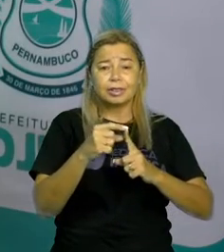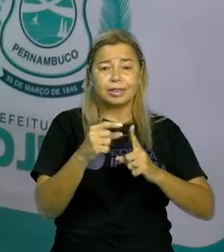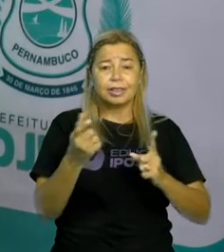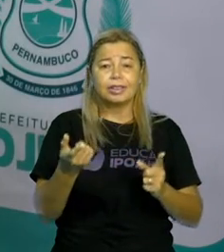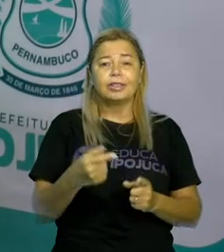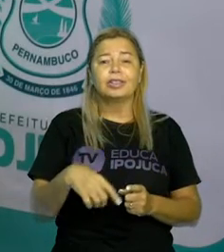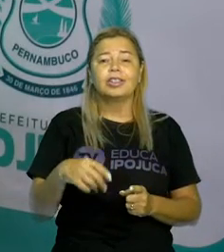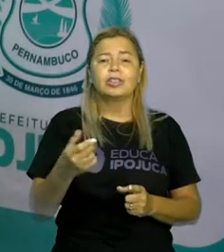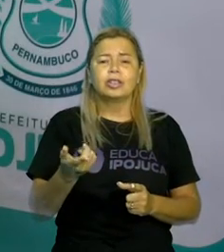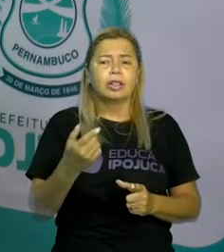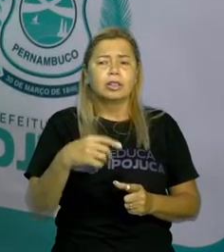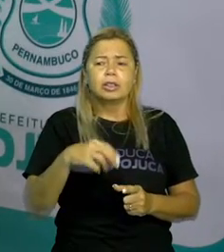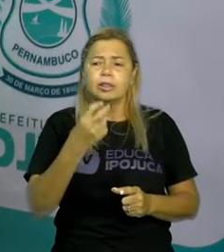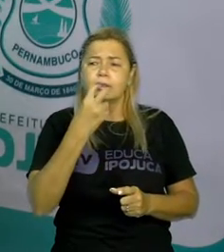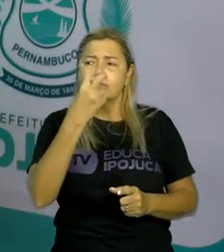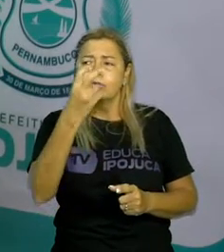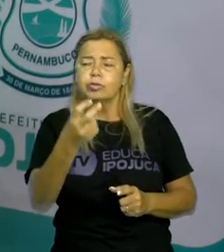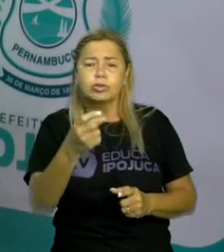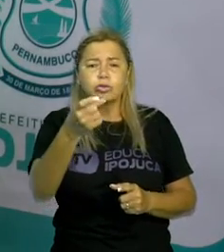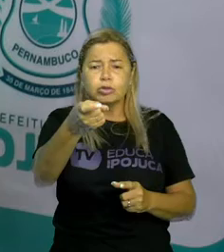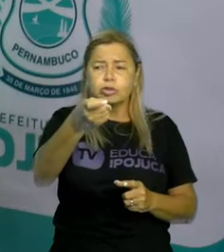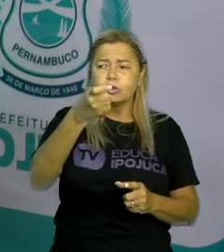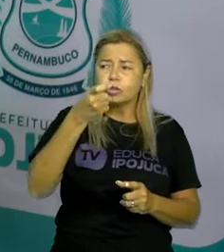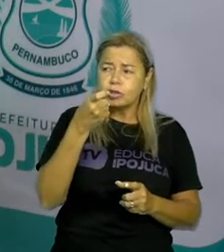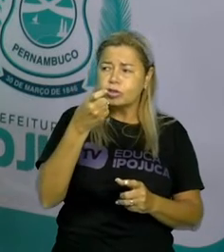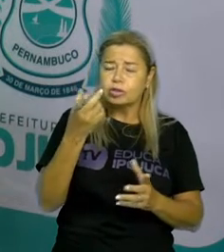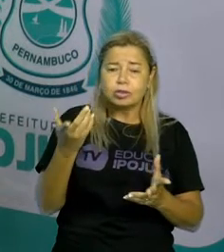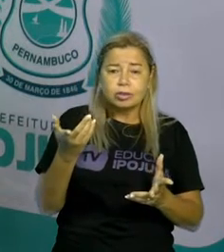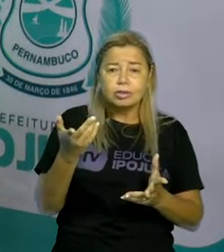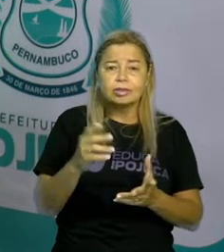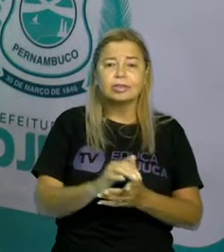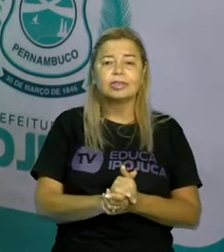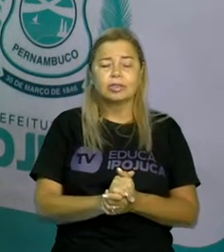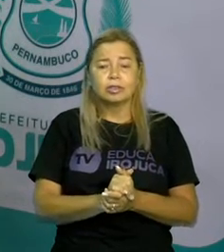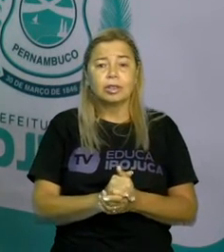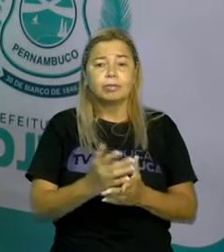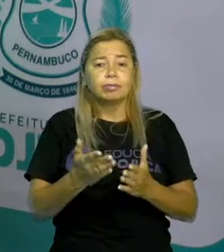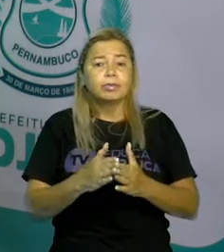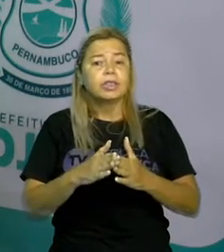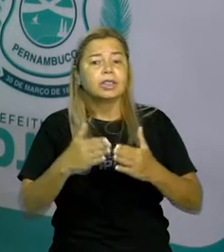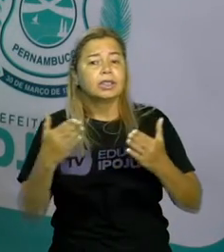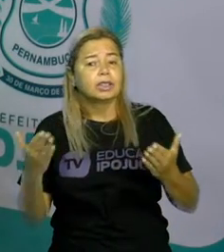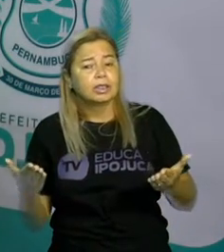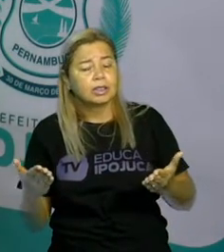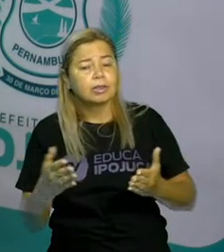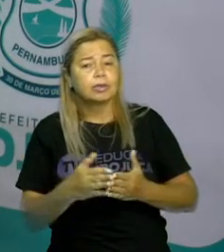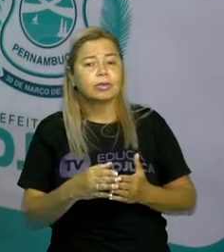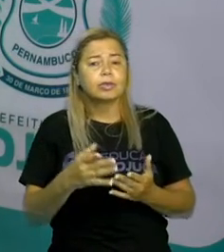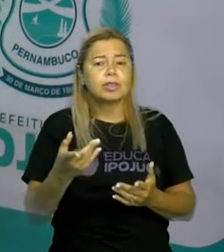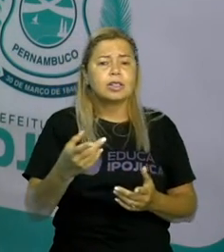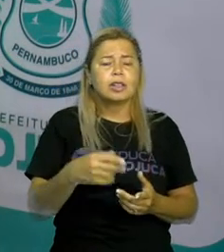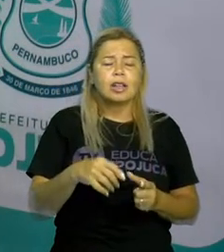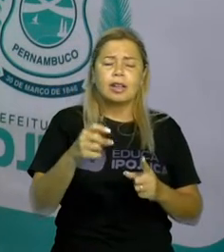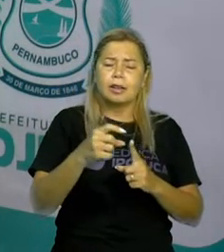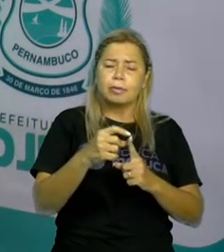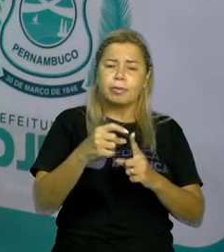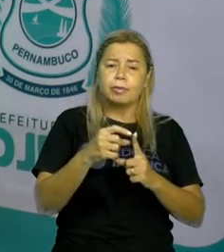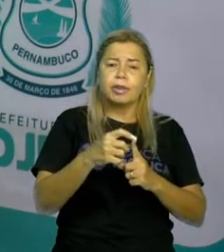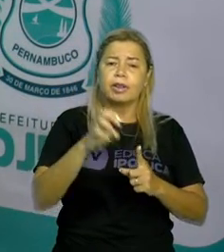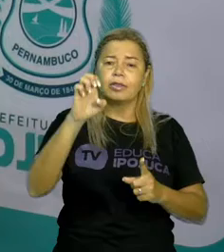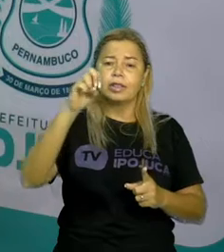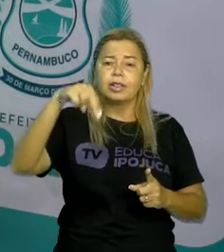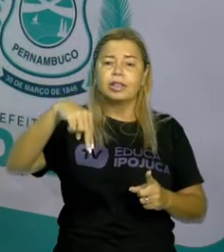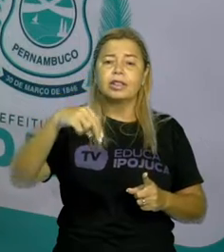É um exemplo de enxada, enchente. Enchente, ela tem o som de X, enchente.